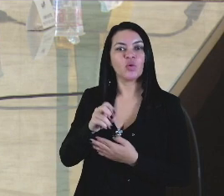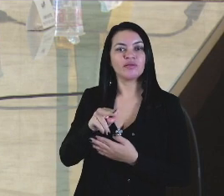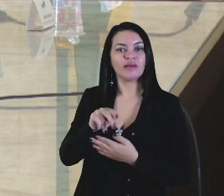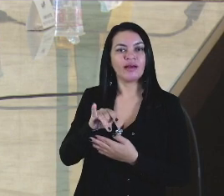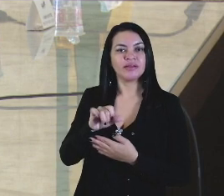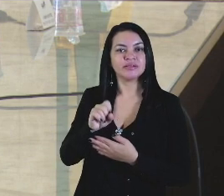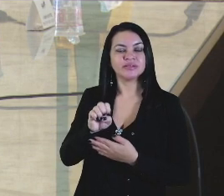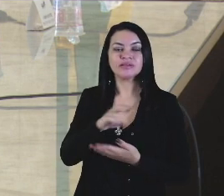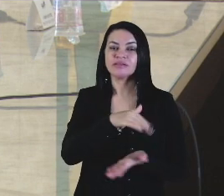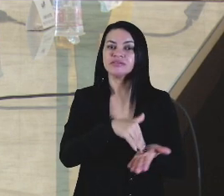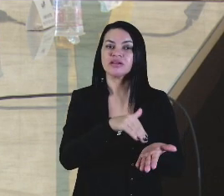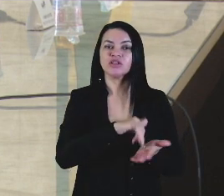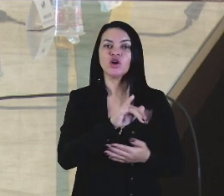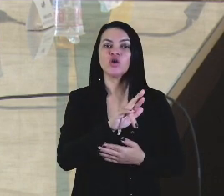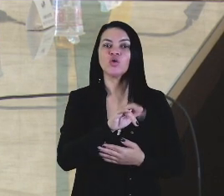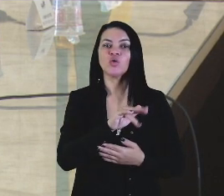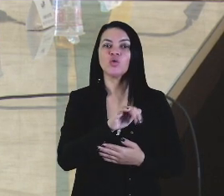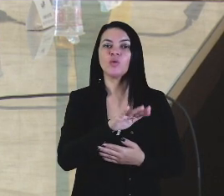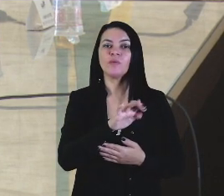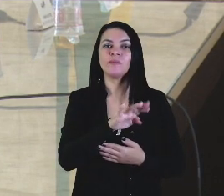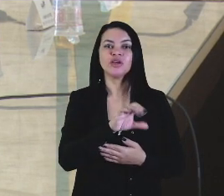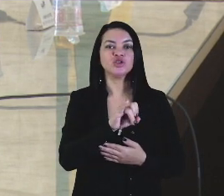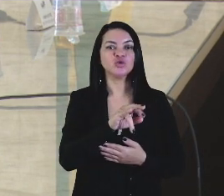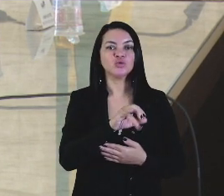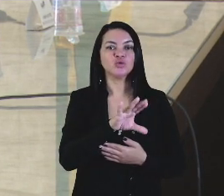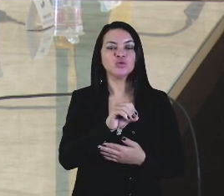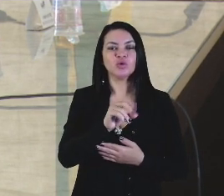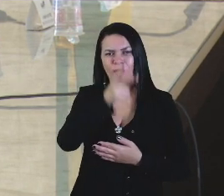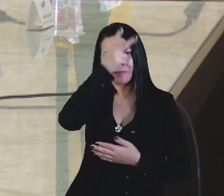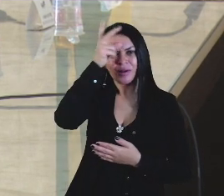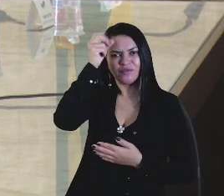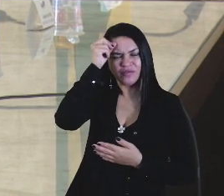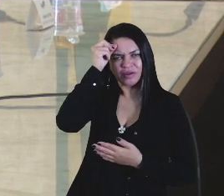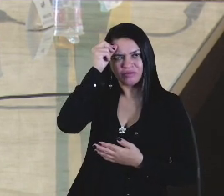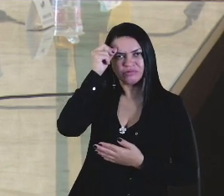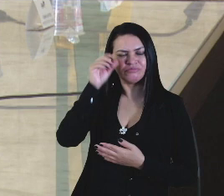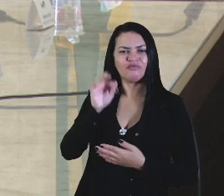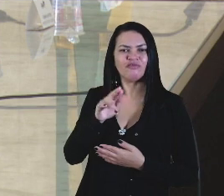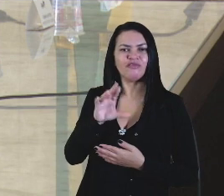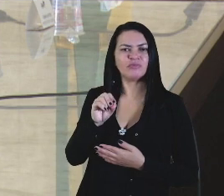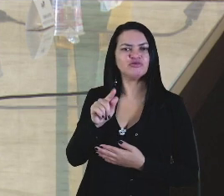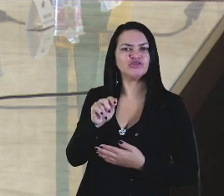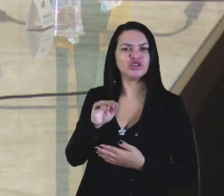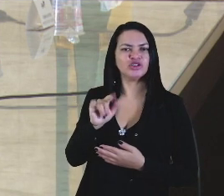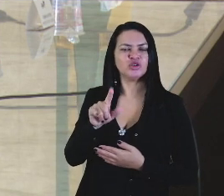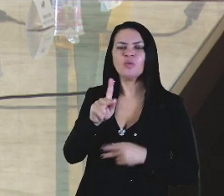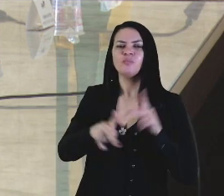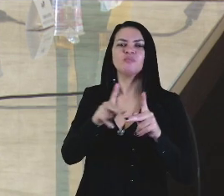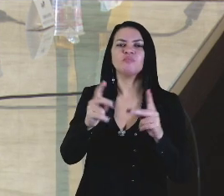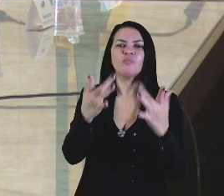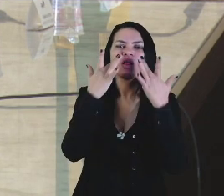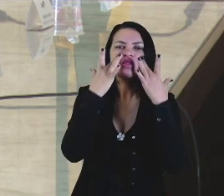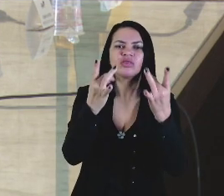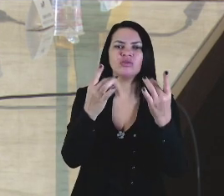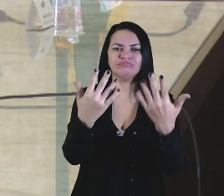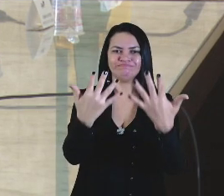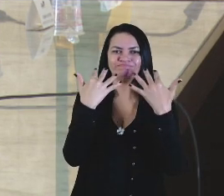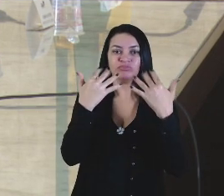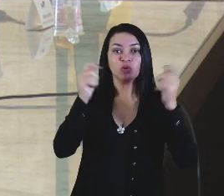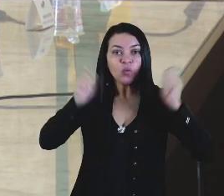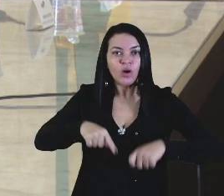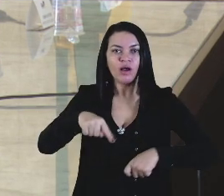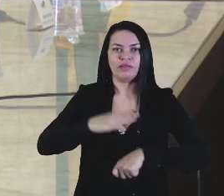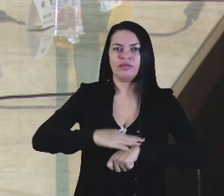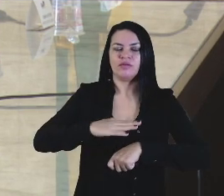Rubem Júnior, prefeito municipal, Fábio Gentil, população que nos assiste. Para a gente é um momento de muita felicidade,